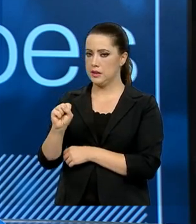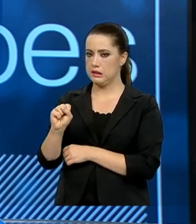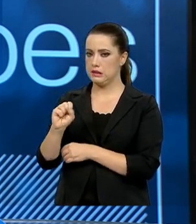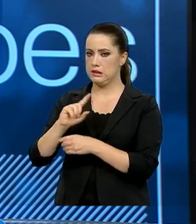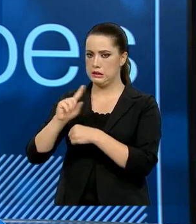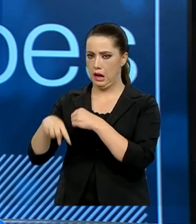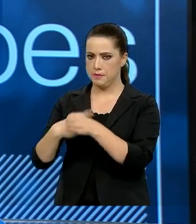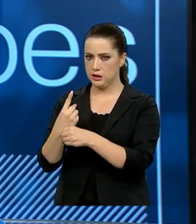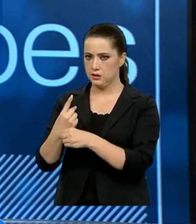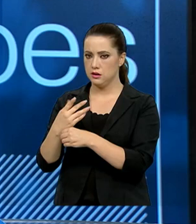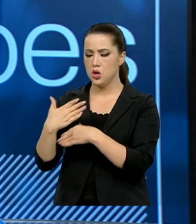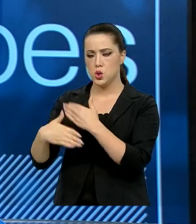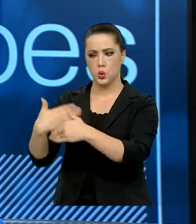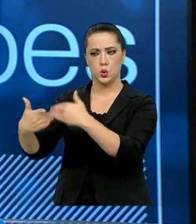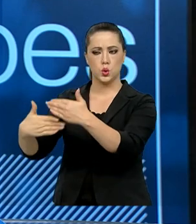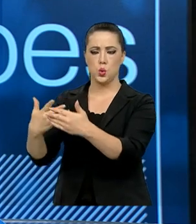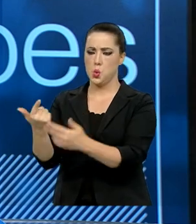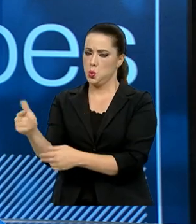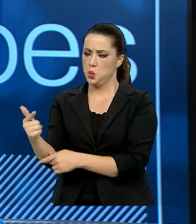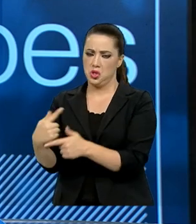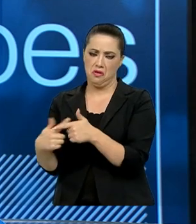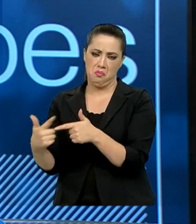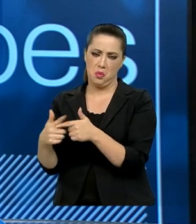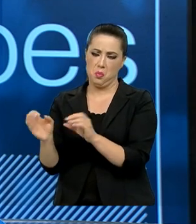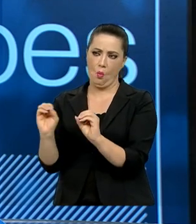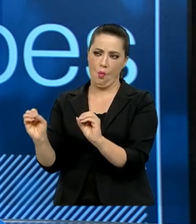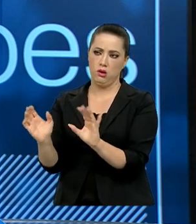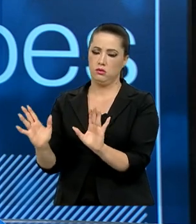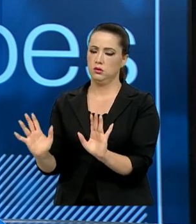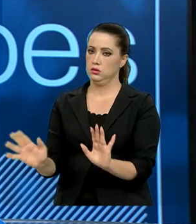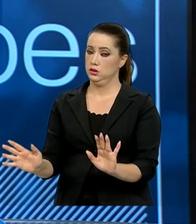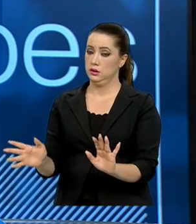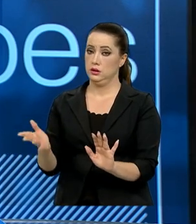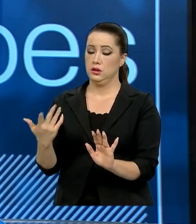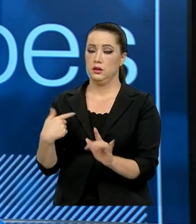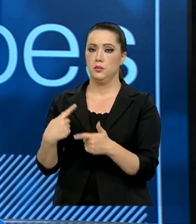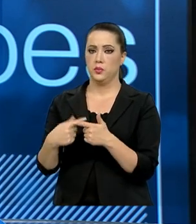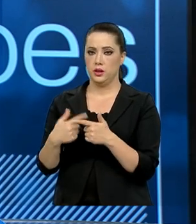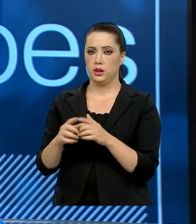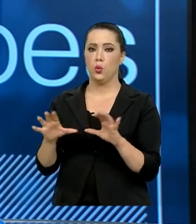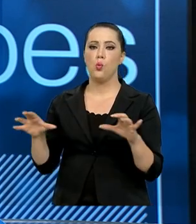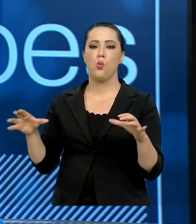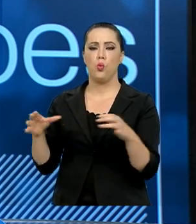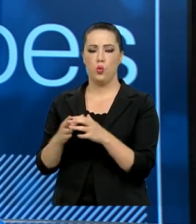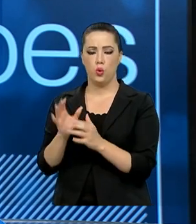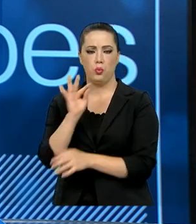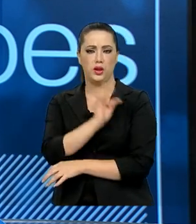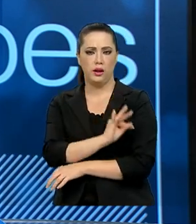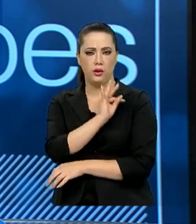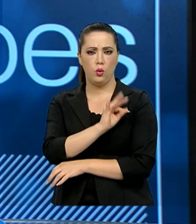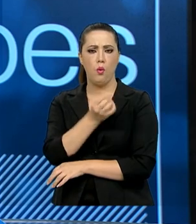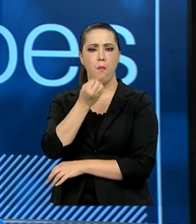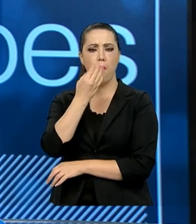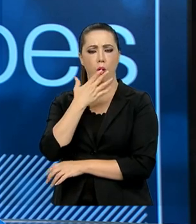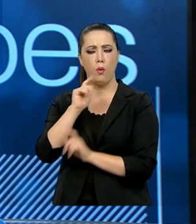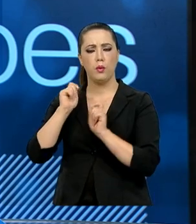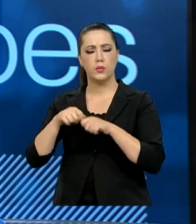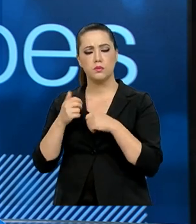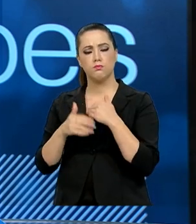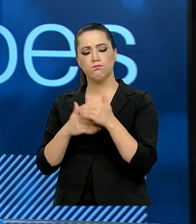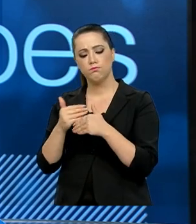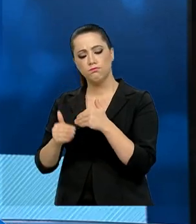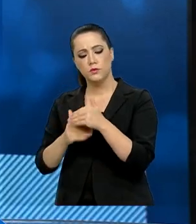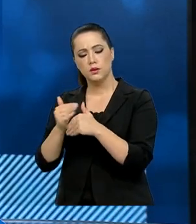descontinuidade relevante. Ou seja, a CAPES tem uma equipe técnica muito boa e que possibilitou